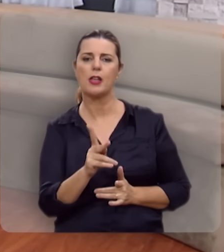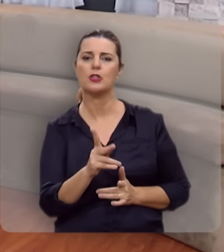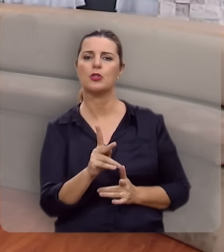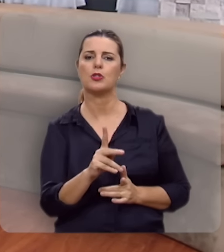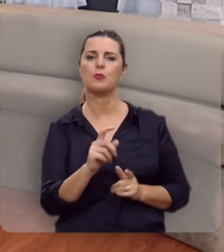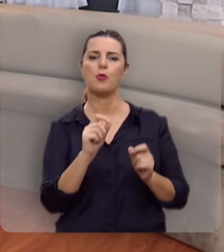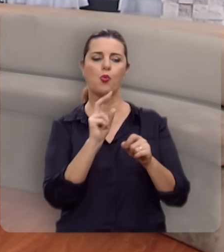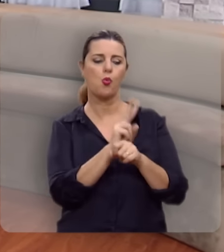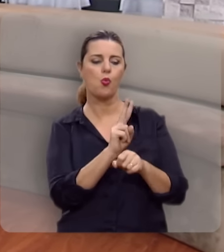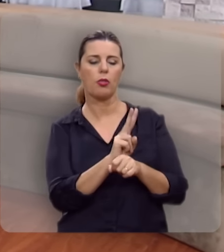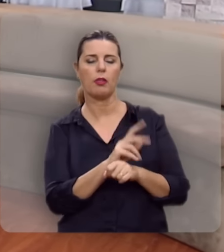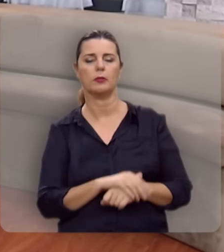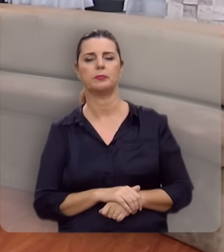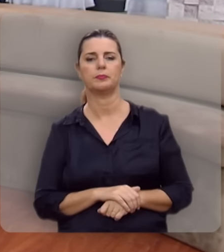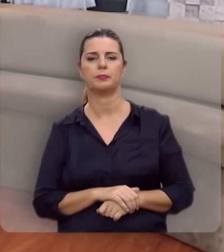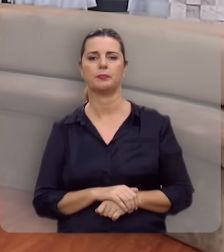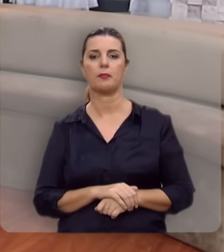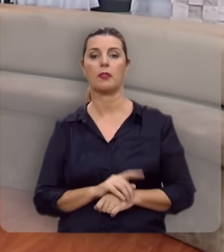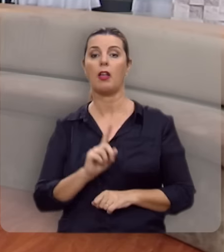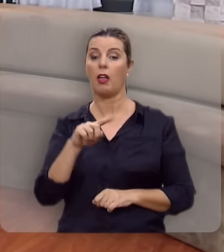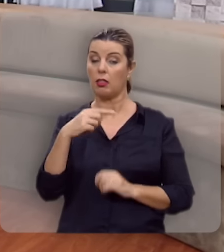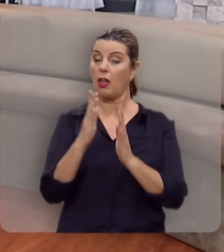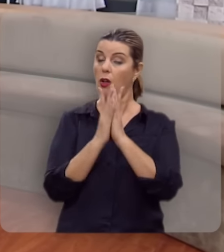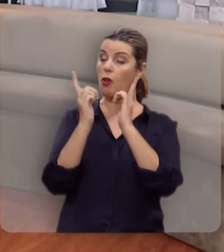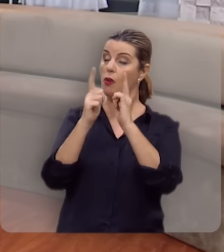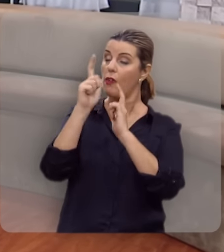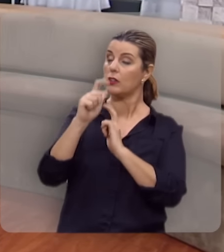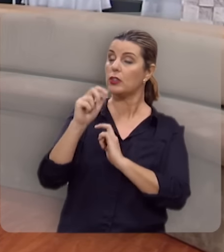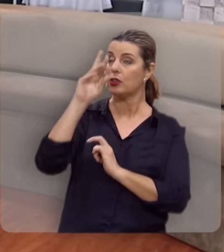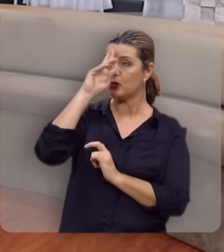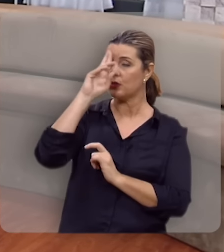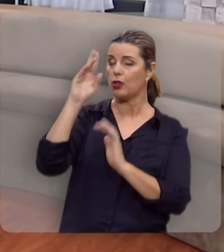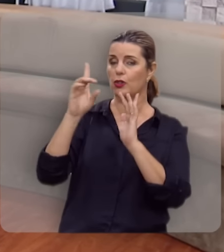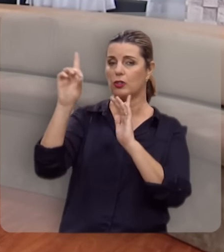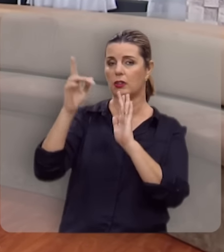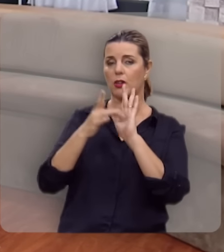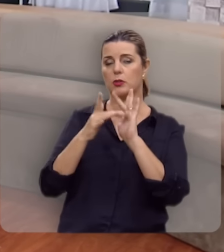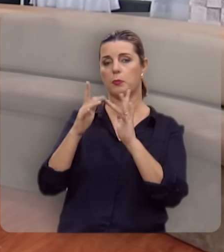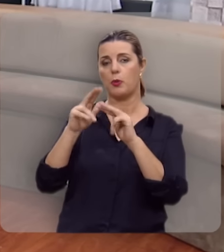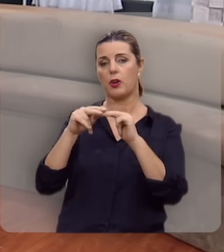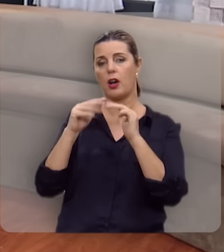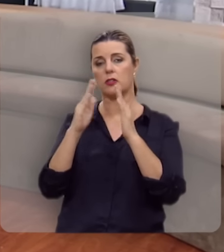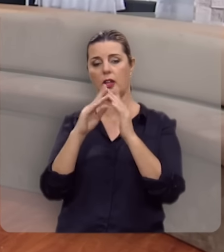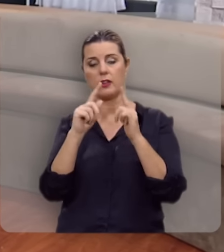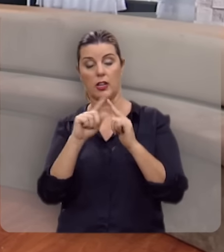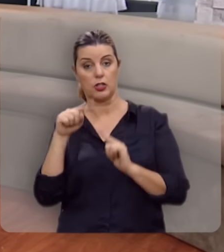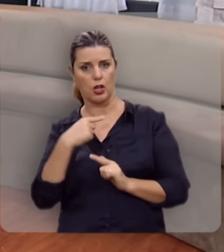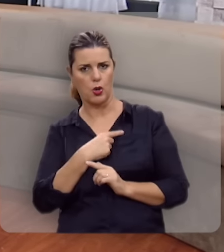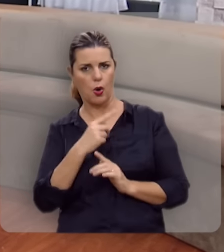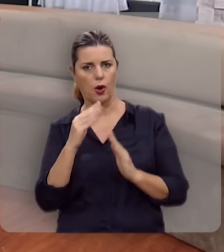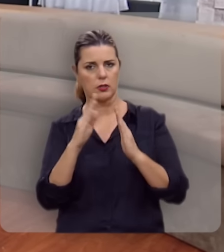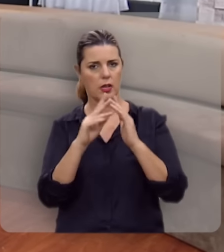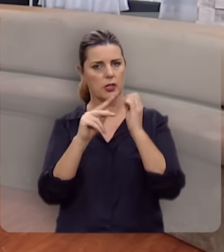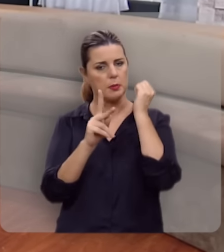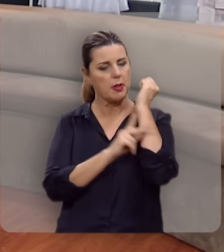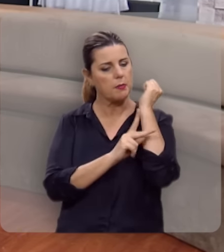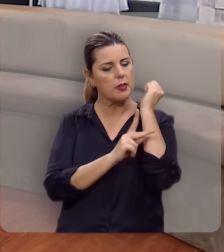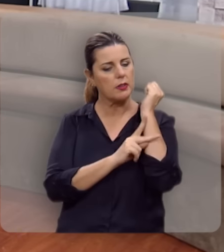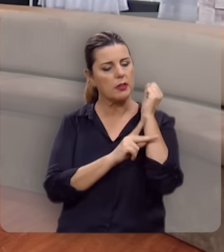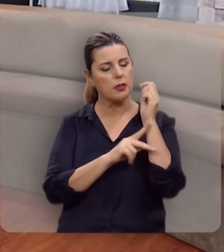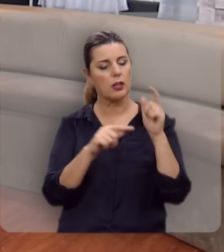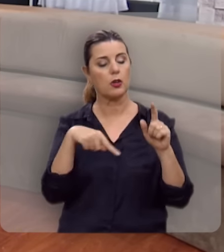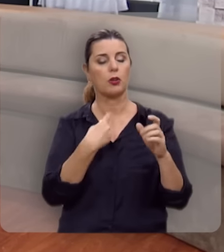mesmo quem a protege. Então, louvado seja Deus pela igreja. Nós da igreja